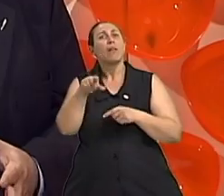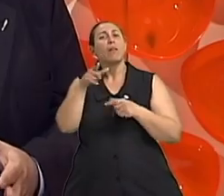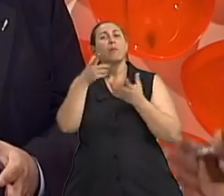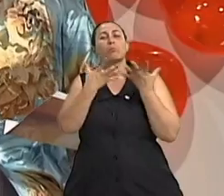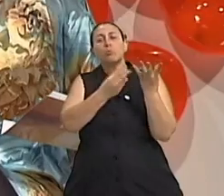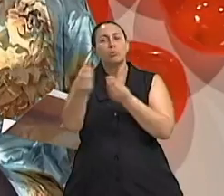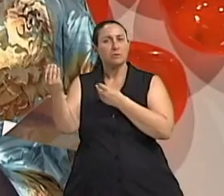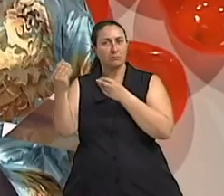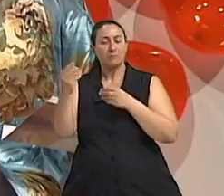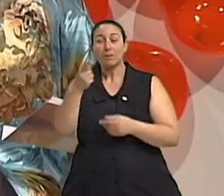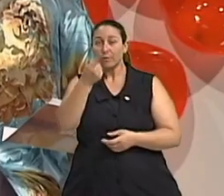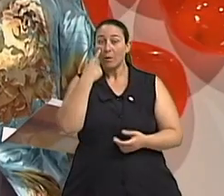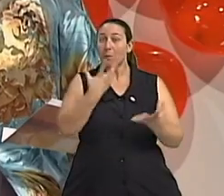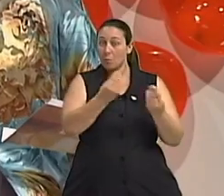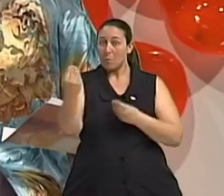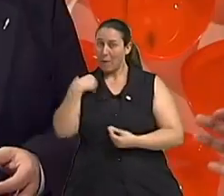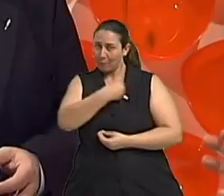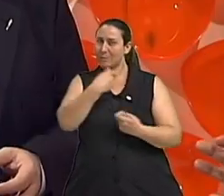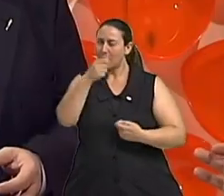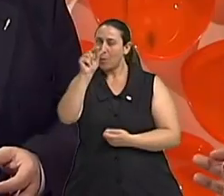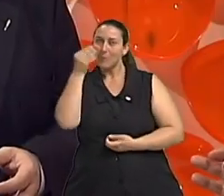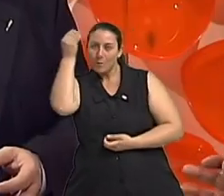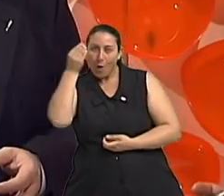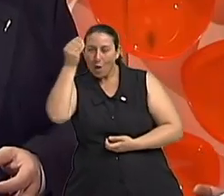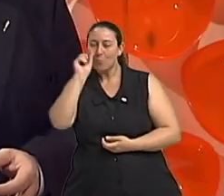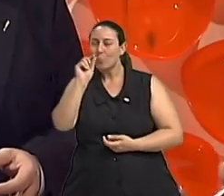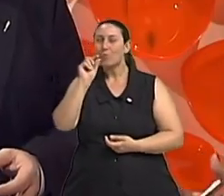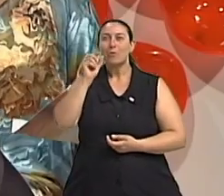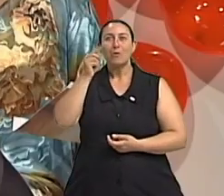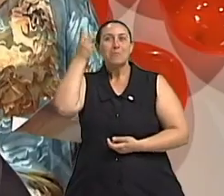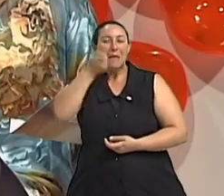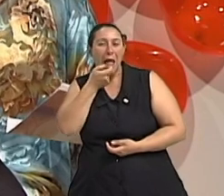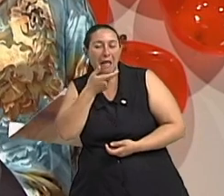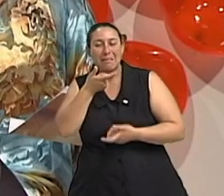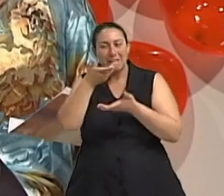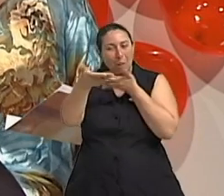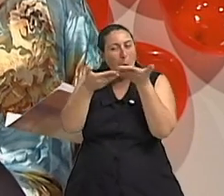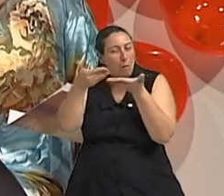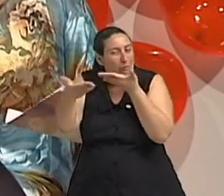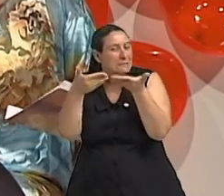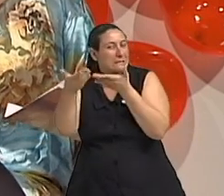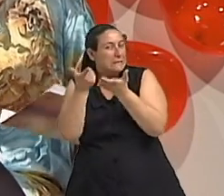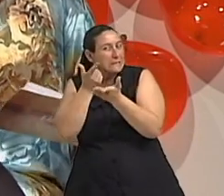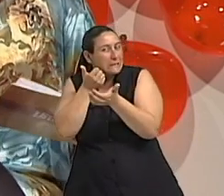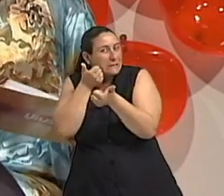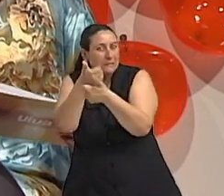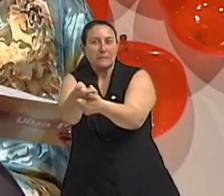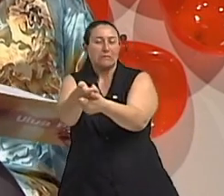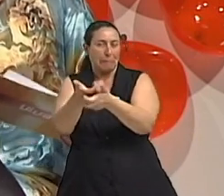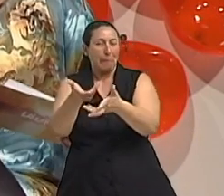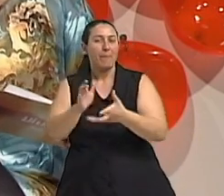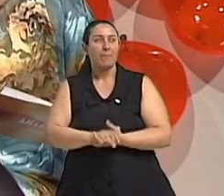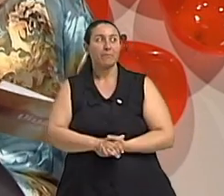concreta e todo médico tem que ser um pouco psicólogo um pouco psiquiatra com certeza para buscar isso né bom